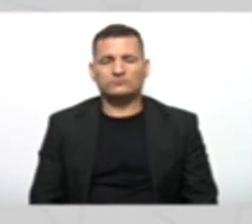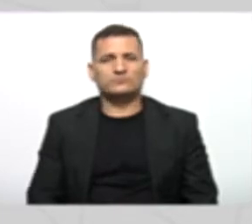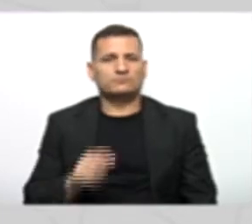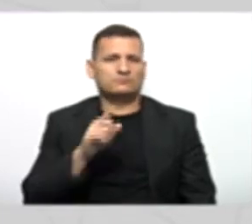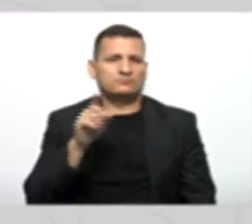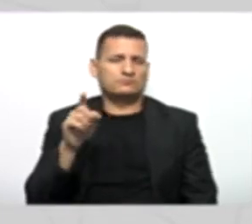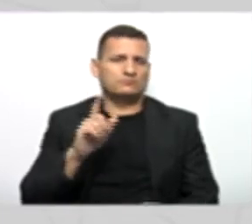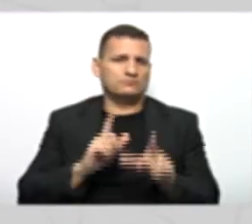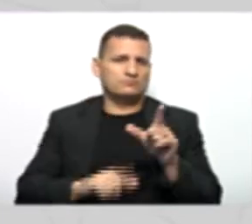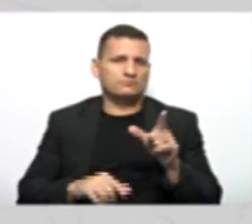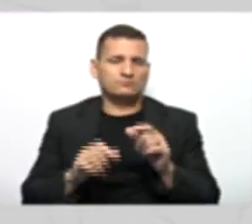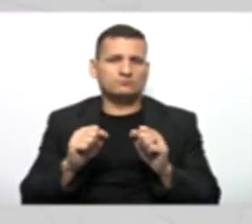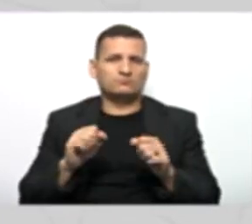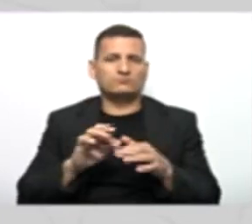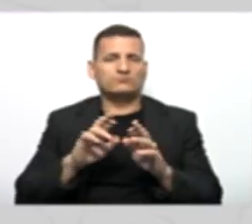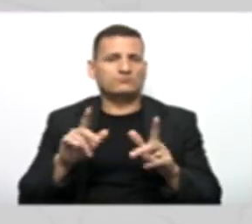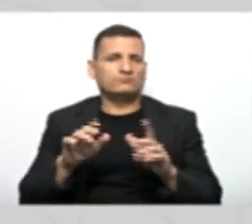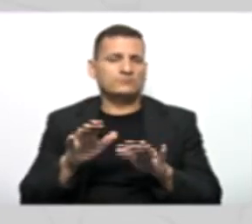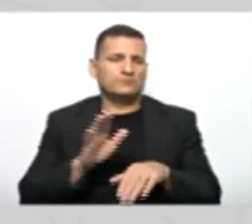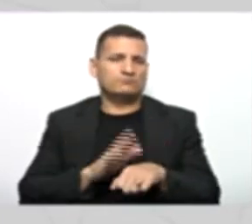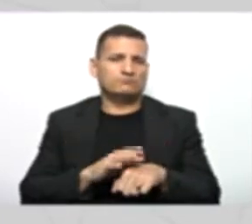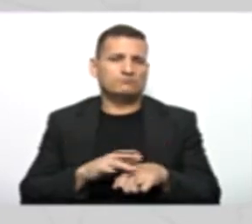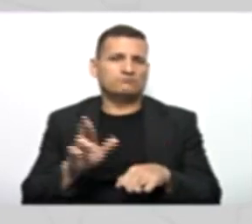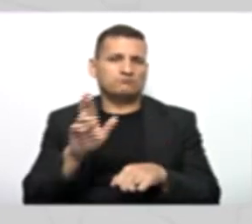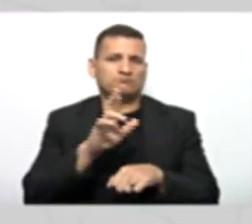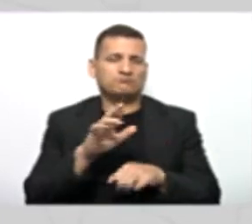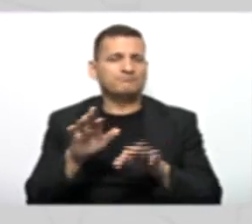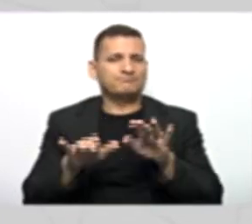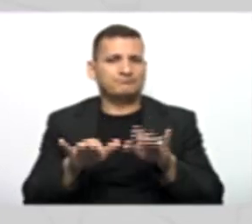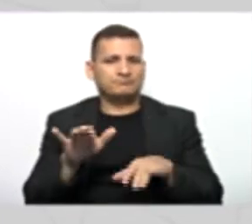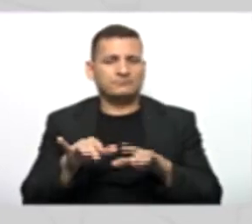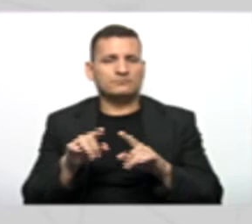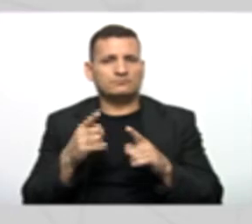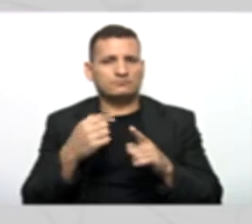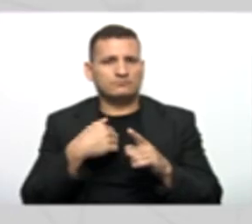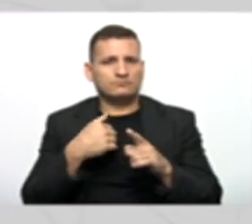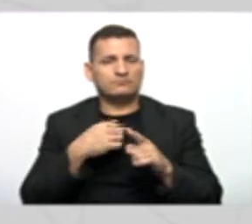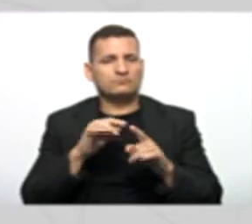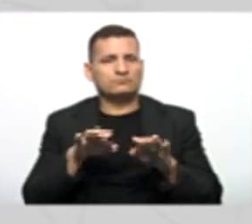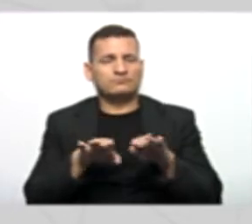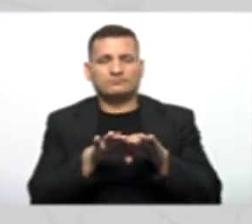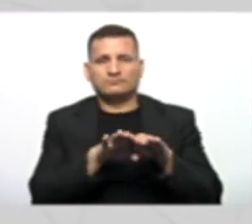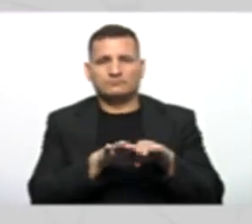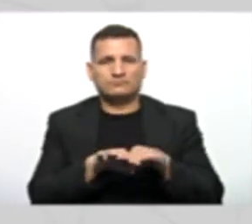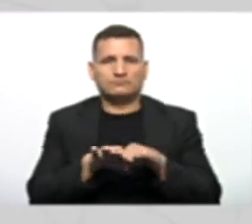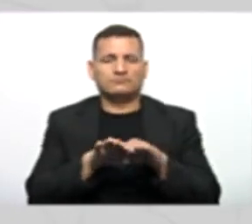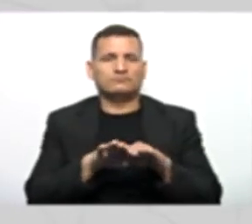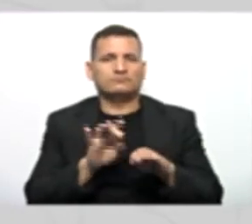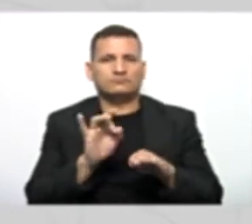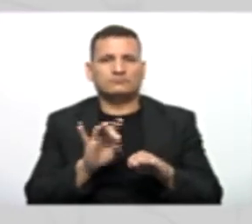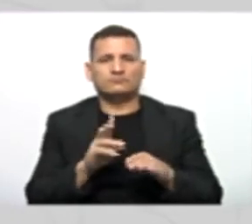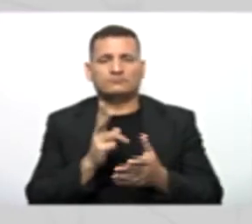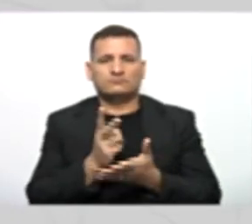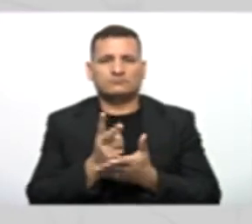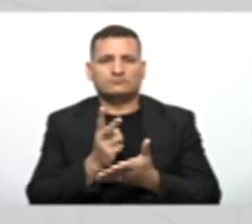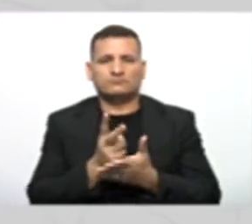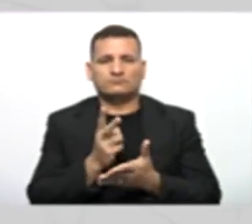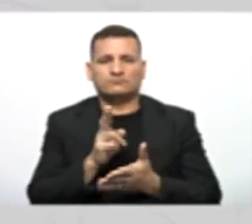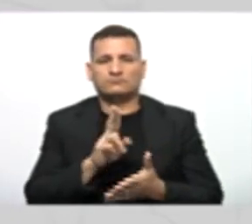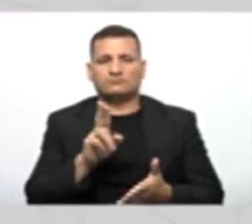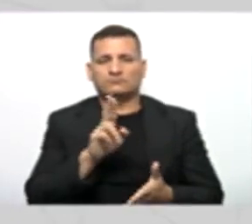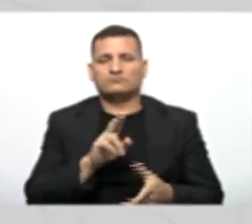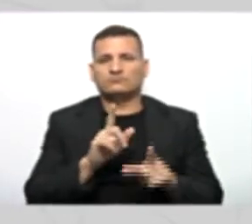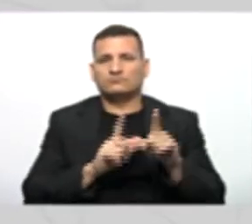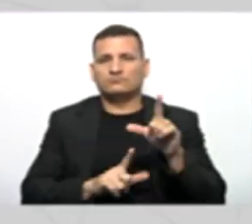Isso fica a critério de você que está criando o código. Mas eu vou seguir o padrão desde o começo aqui, sempre utilizando a primeira letra